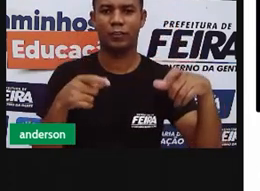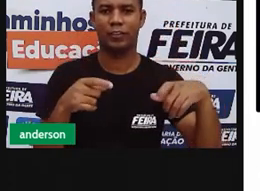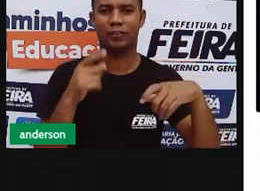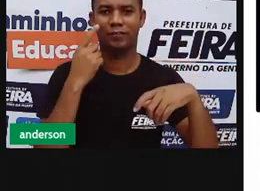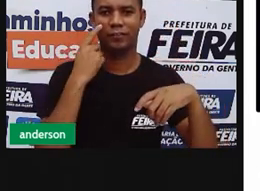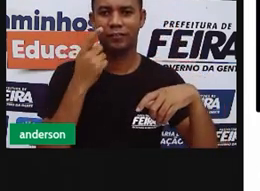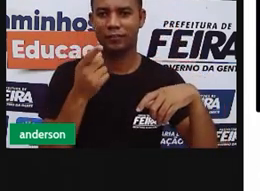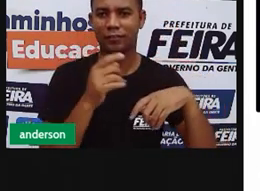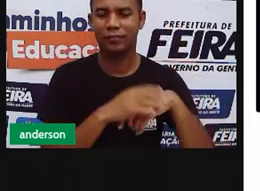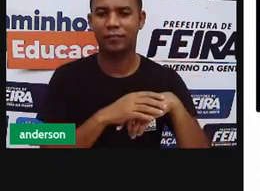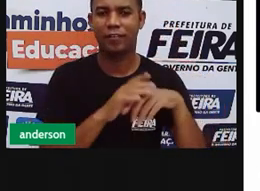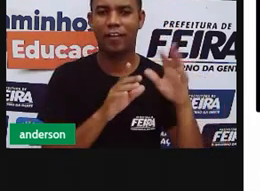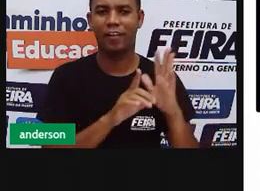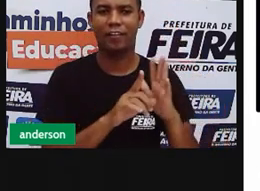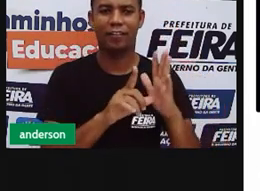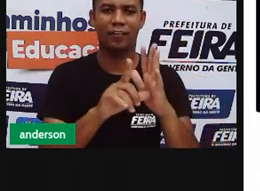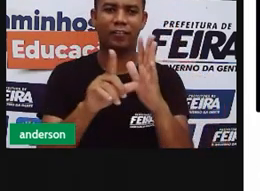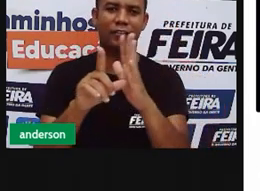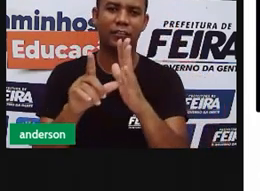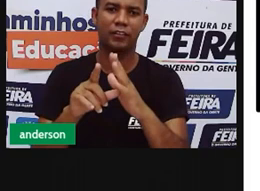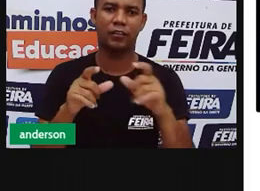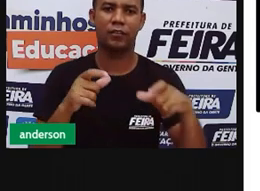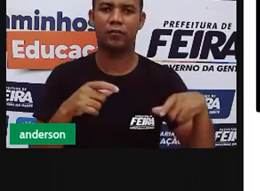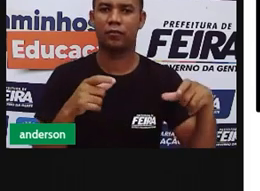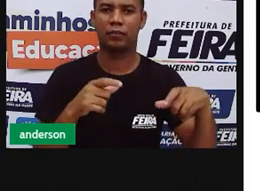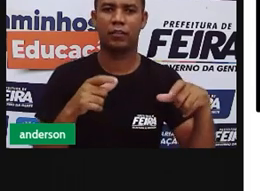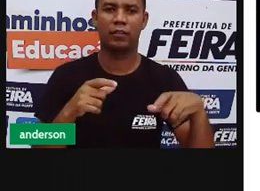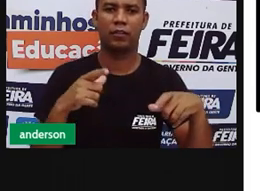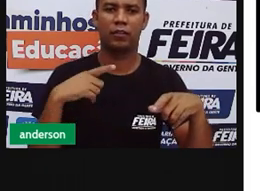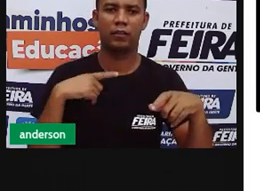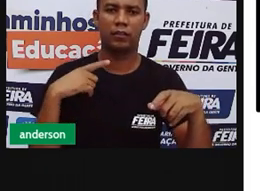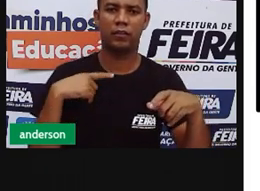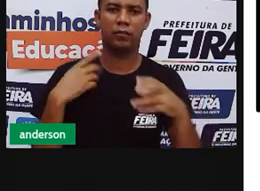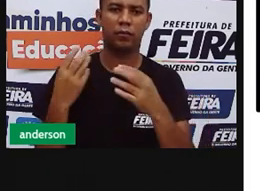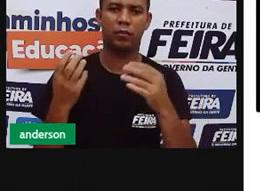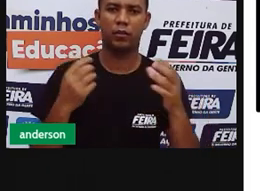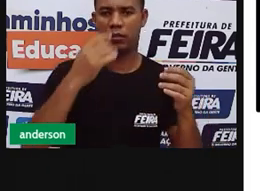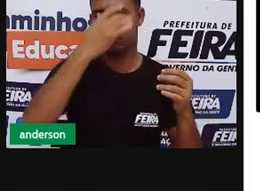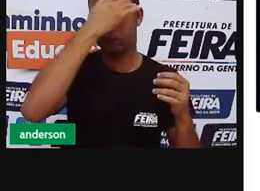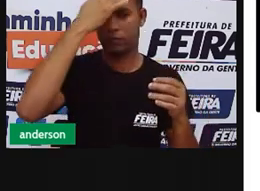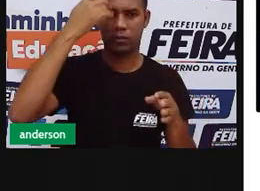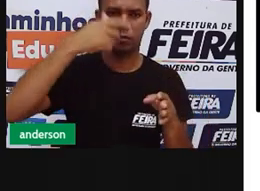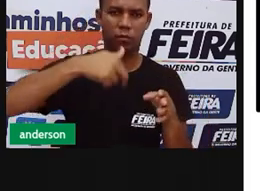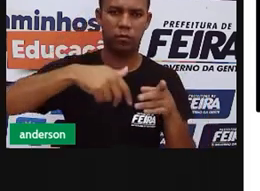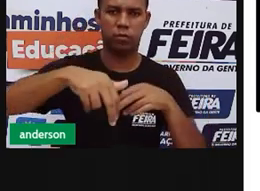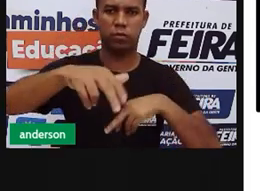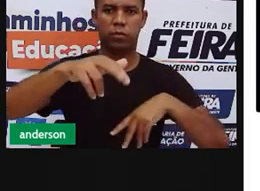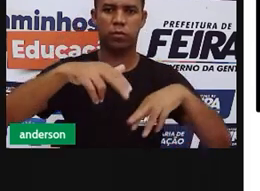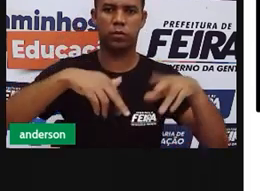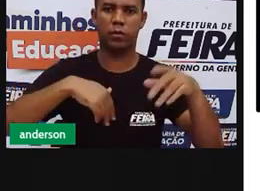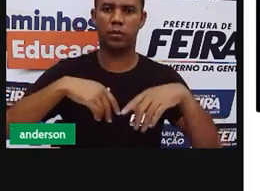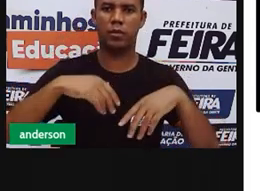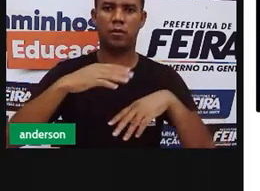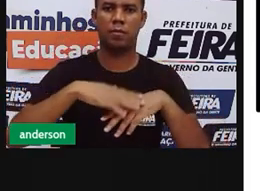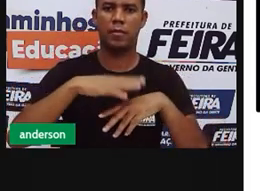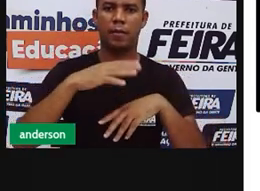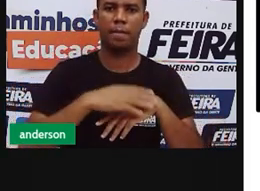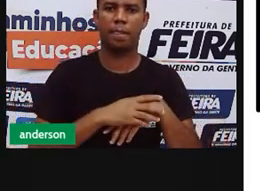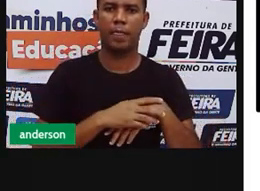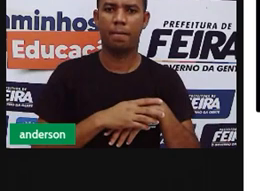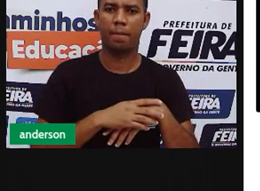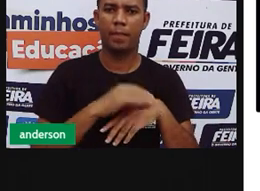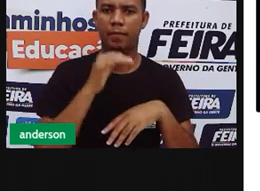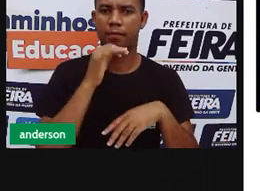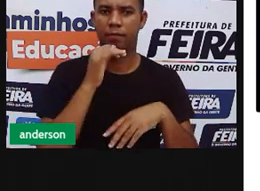da Sala de Barbosa. Onde não existe o maior trânsito de pessoas do que de carro. O carro